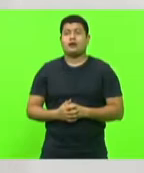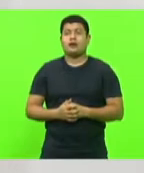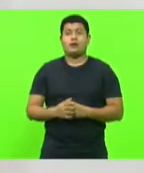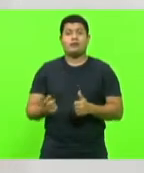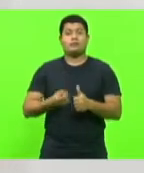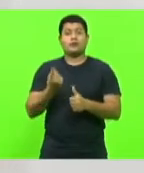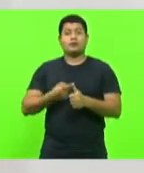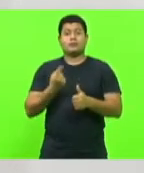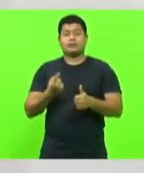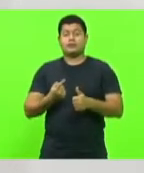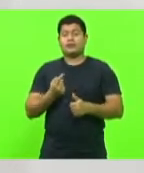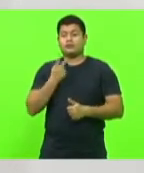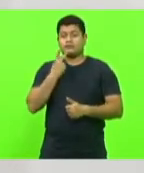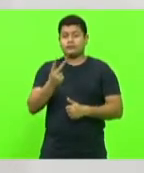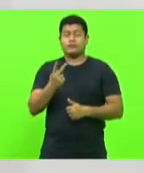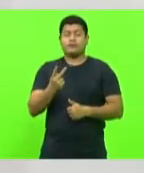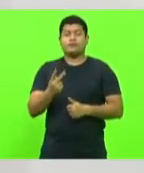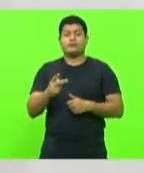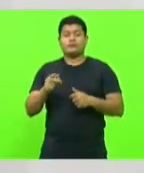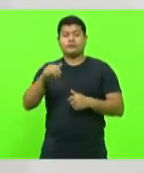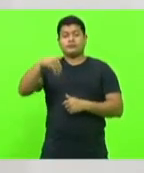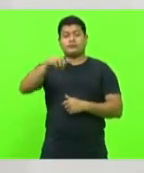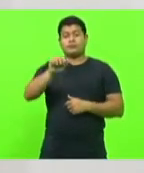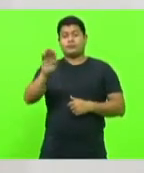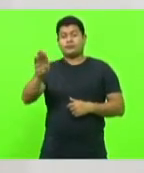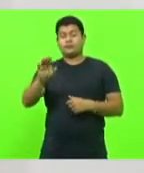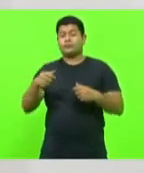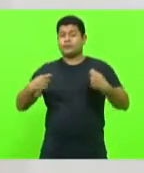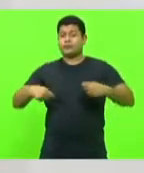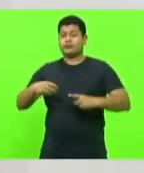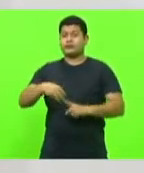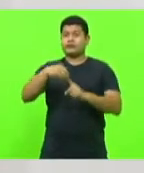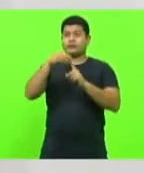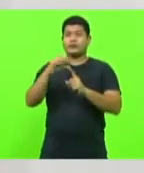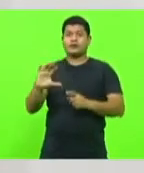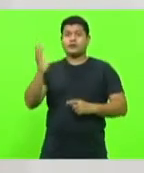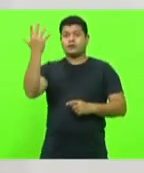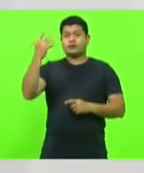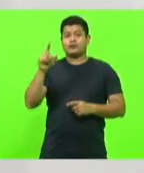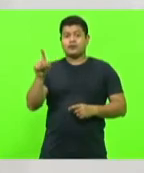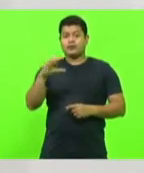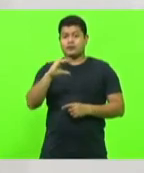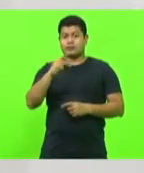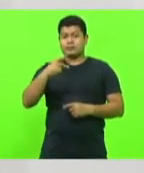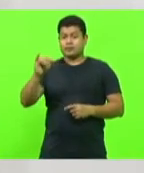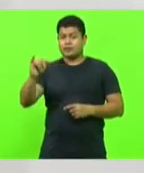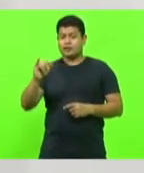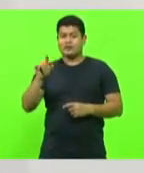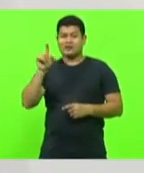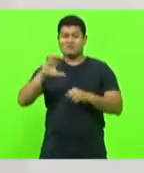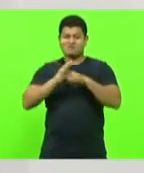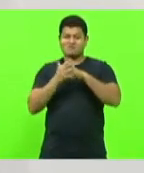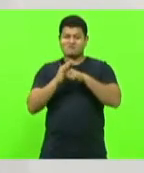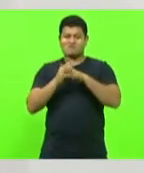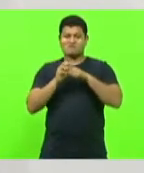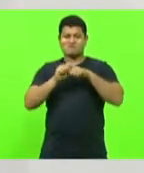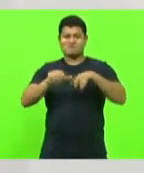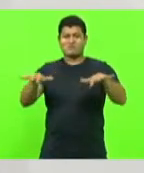deixar de destacar, hoje, o que aconteceu na CPI do COVID. Algo